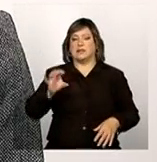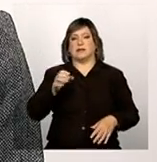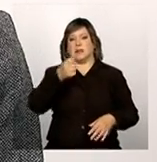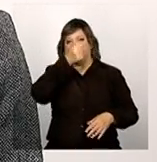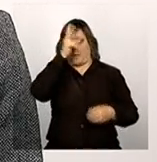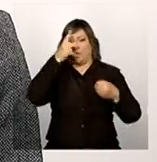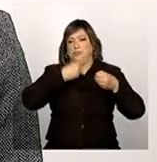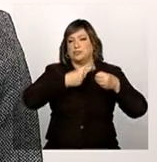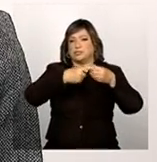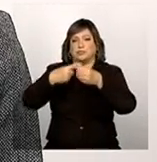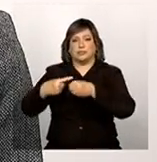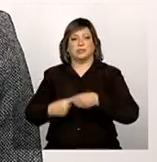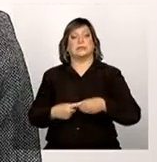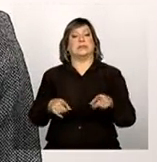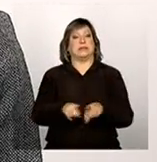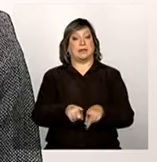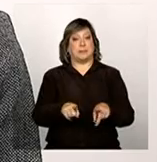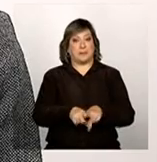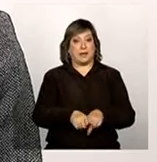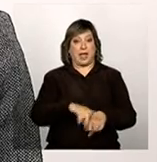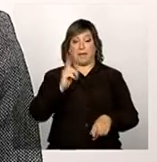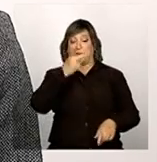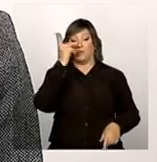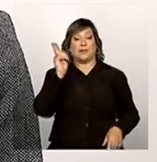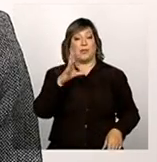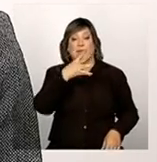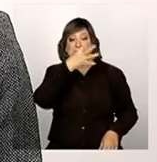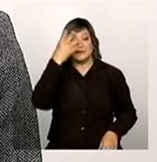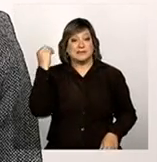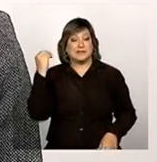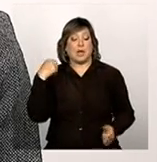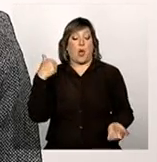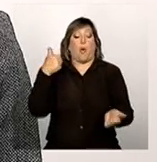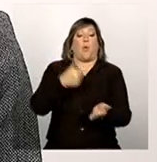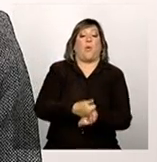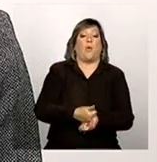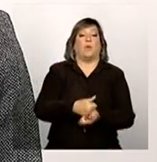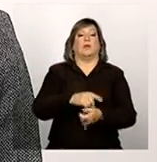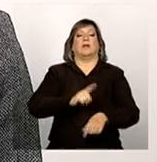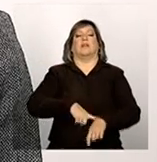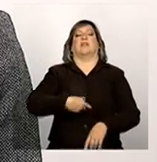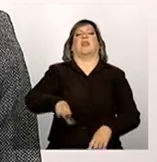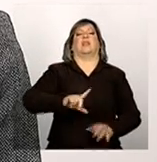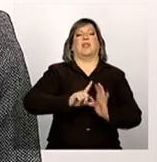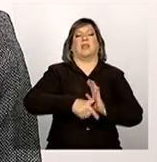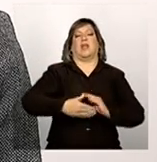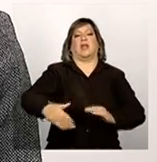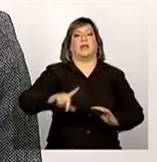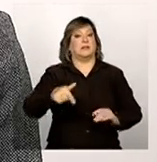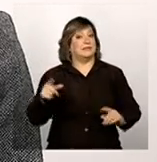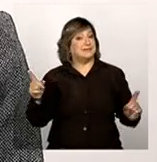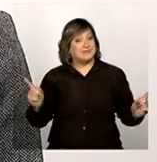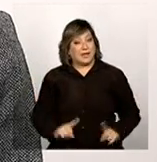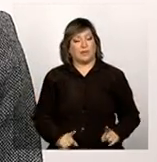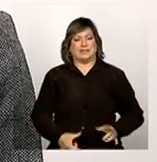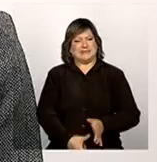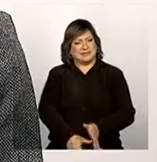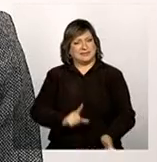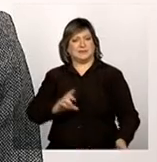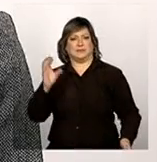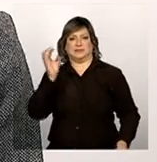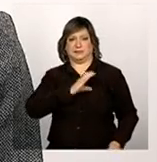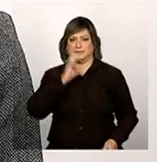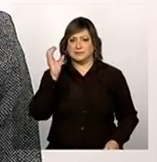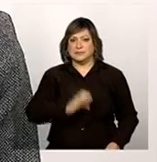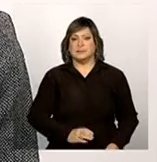fazer um apelo aqui, das pessoas realmente não deixarem para o último momento. É muito difícil quando um grande número